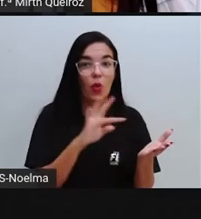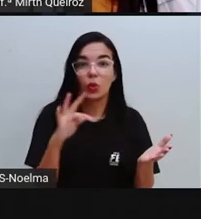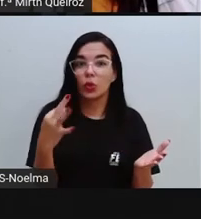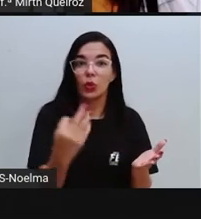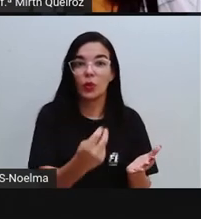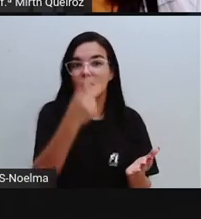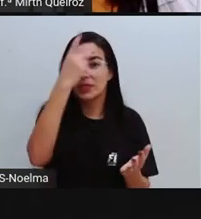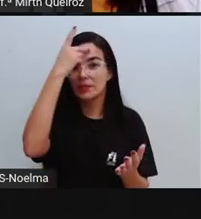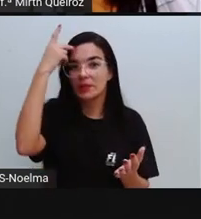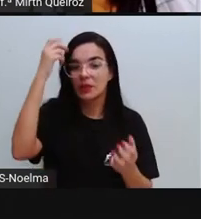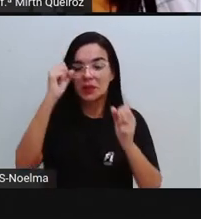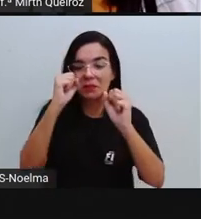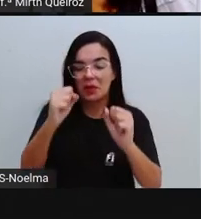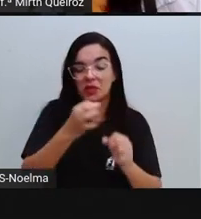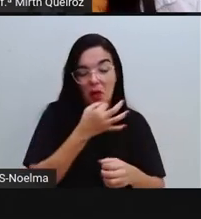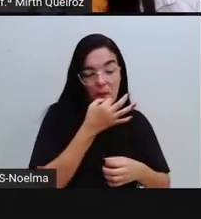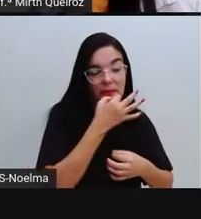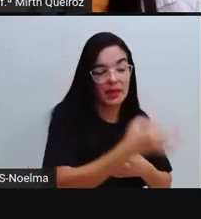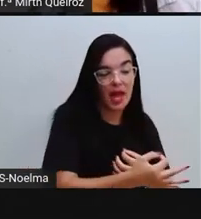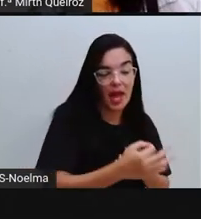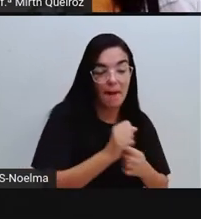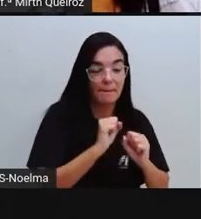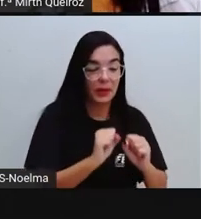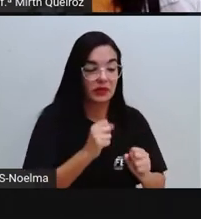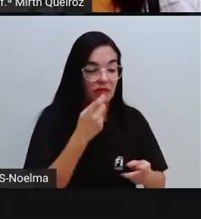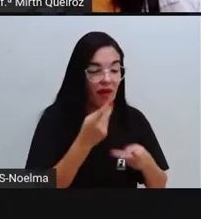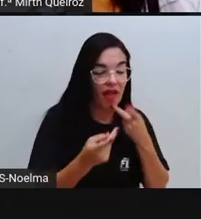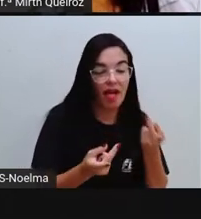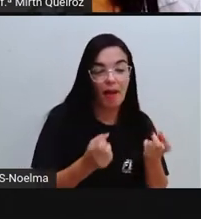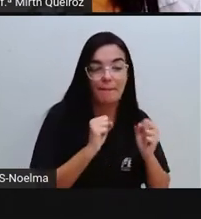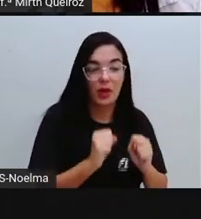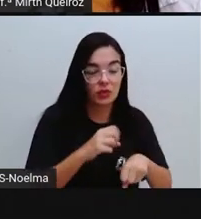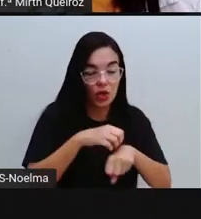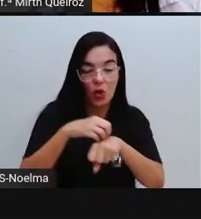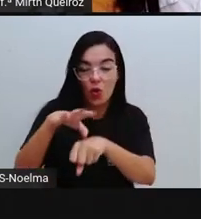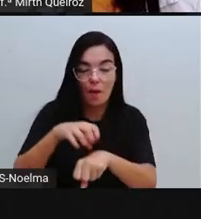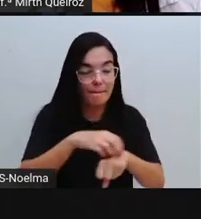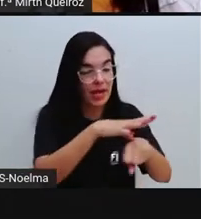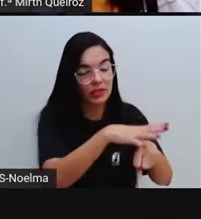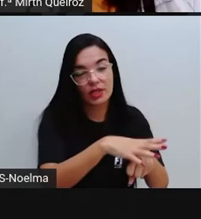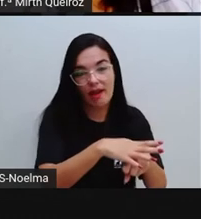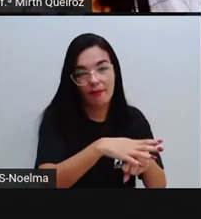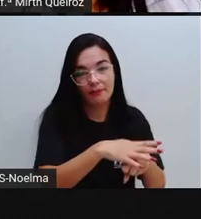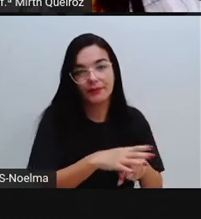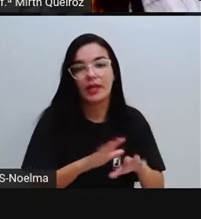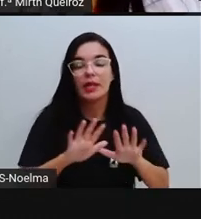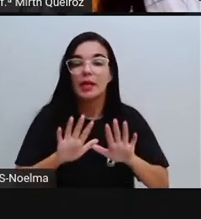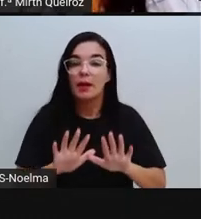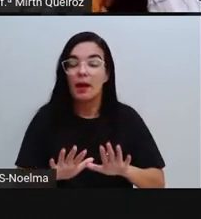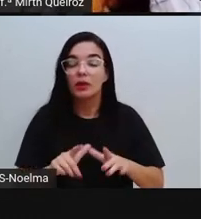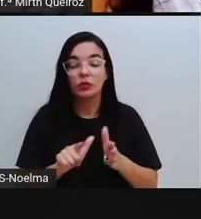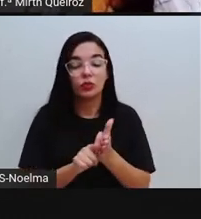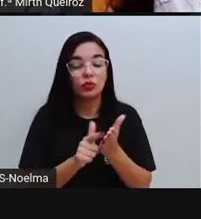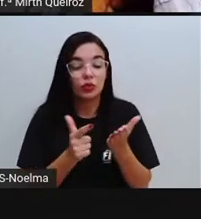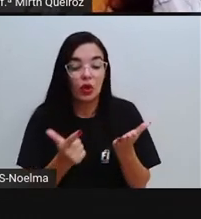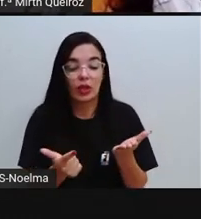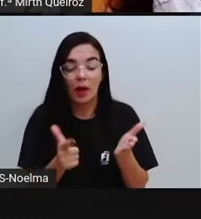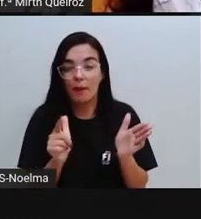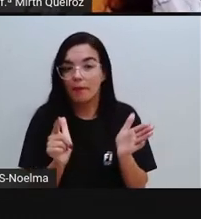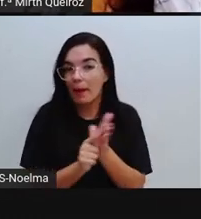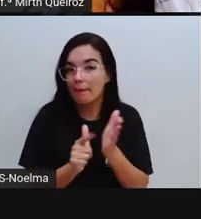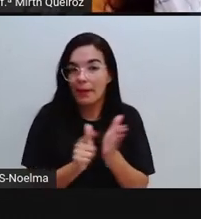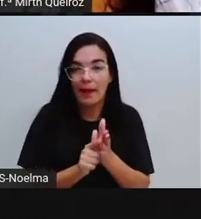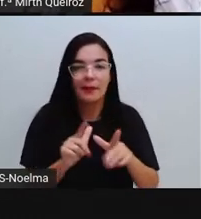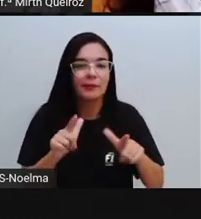comentar, curtir, interagir com o próprio conteúdo. Há o que não acontece com o